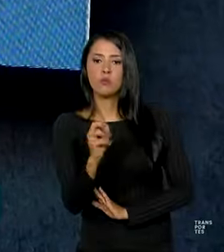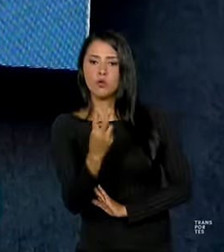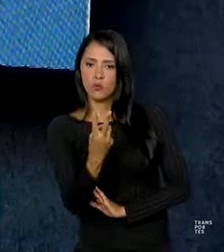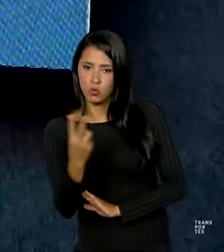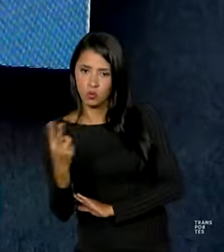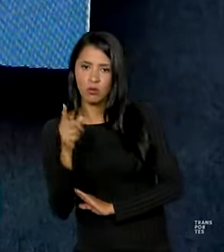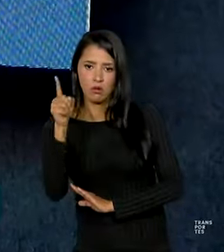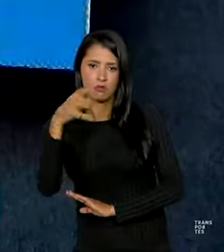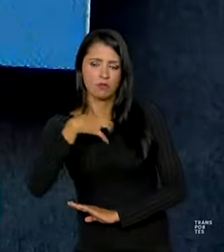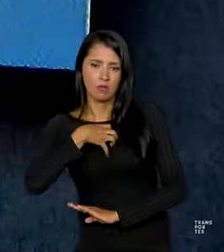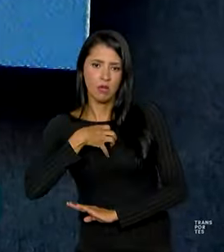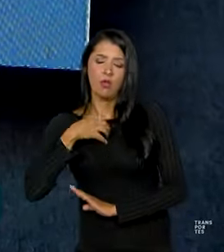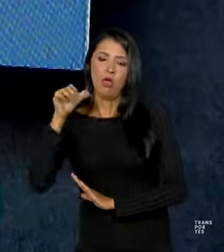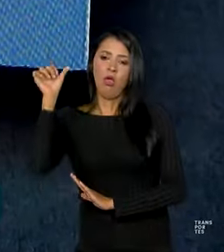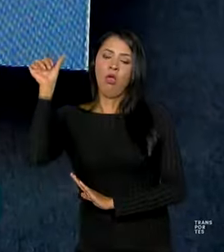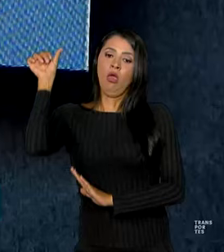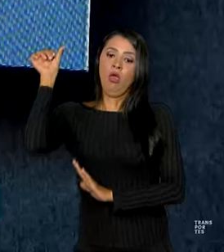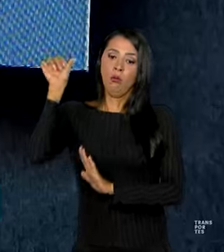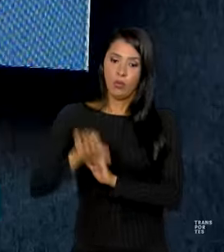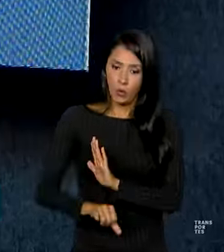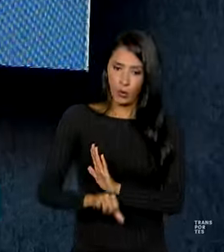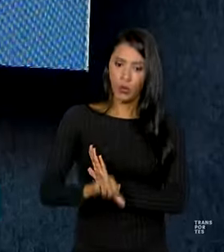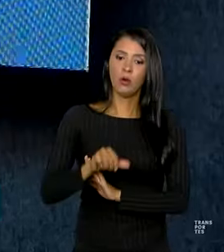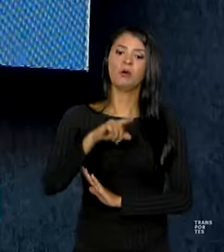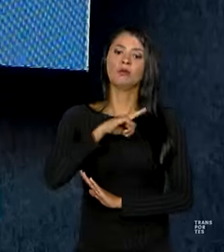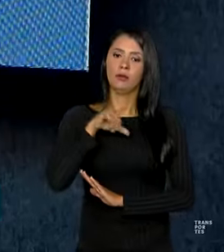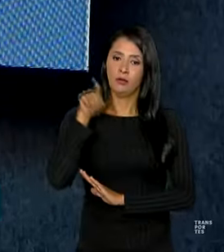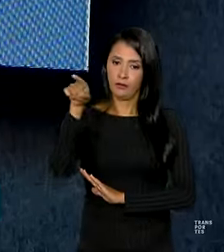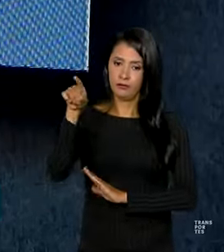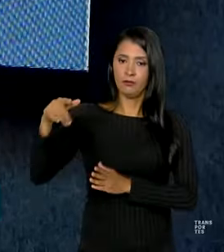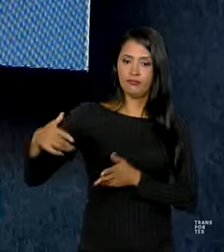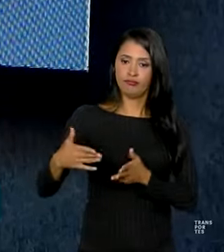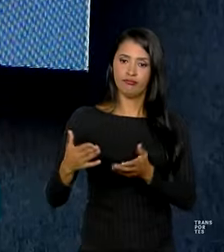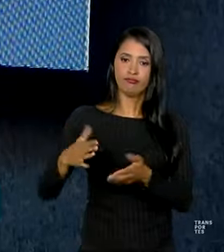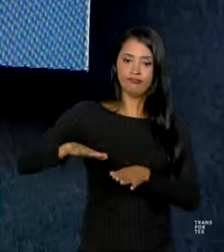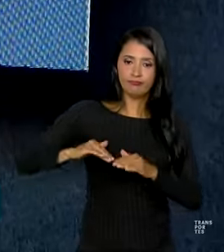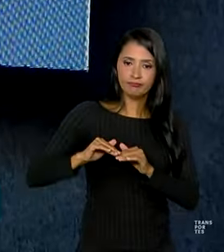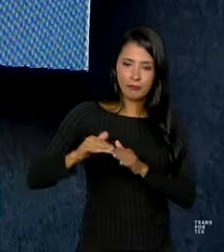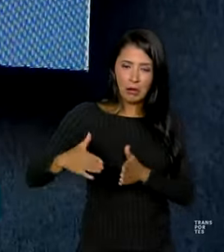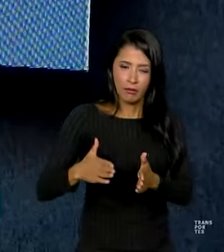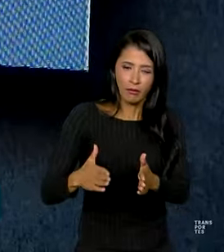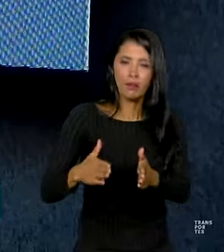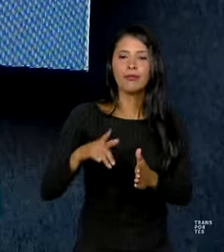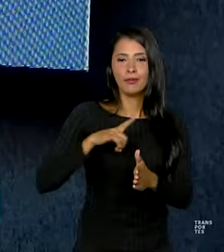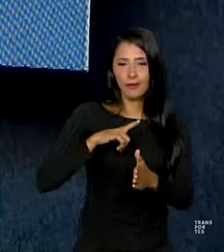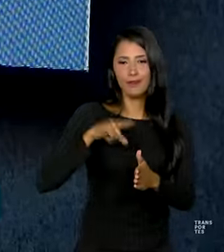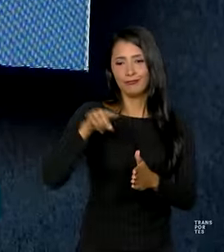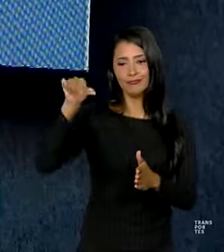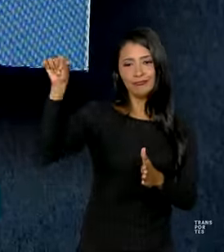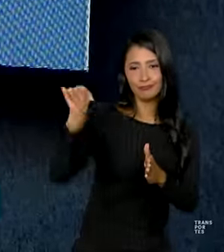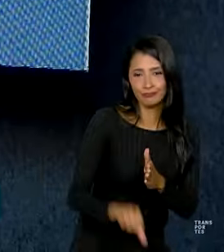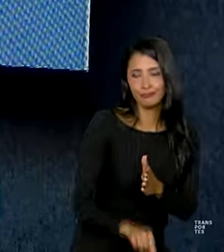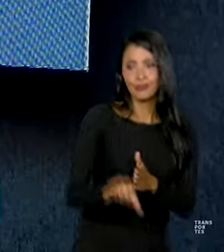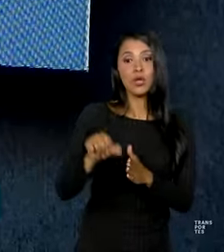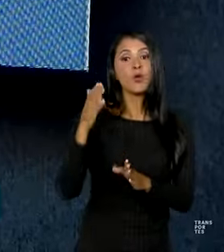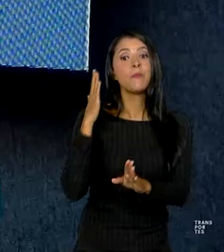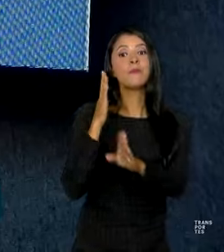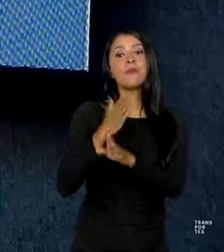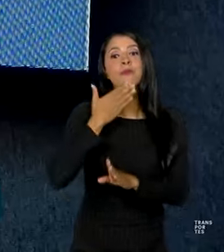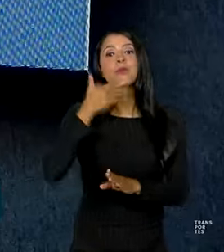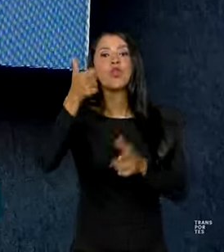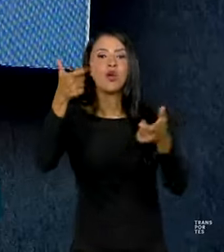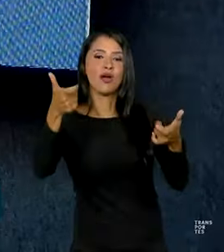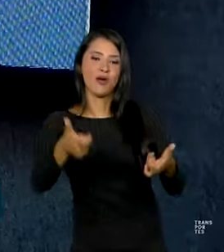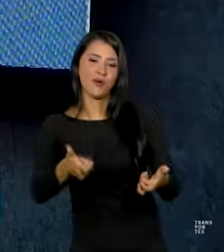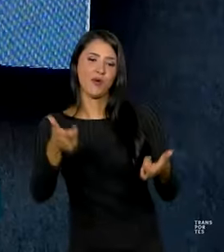a Bahia teve uma piora consistente na malha rodoviária federal, que só encontrou uma melhora exatamente